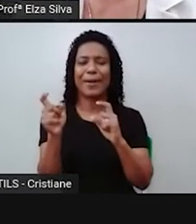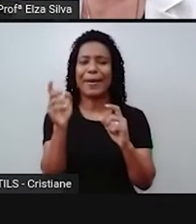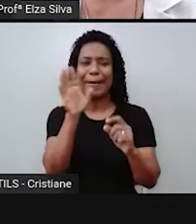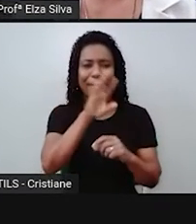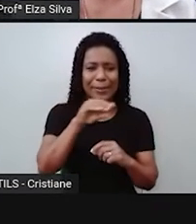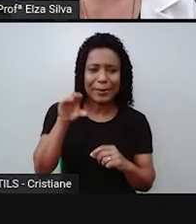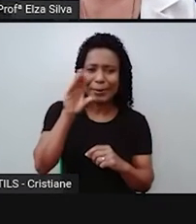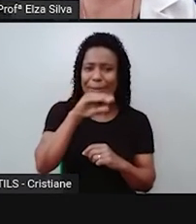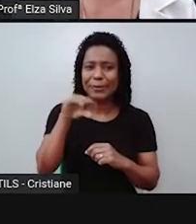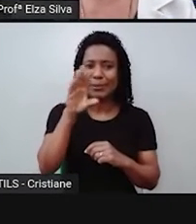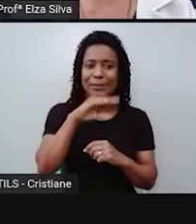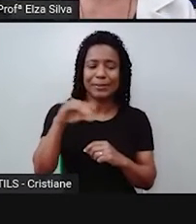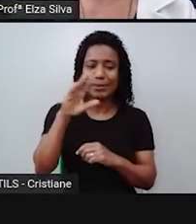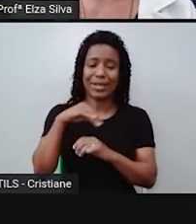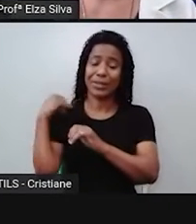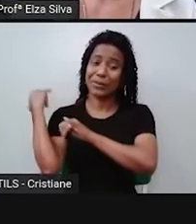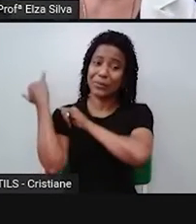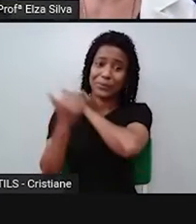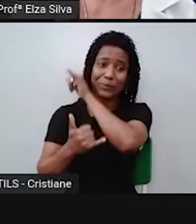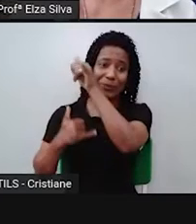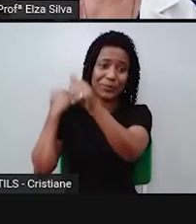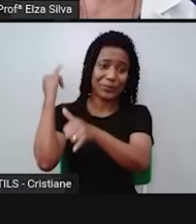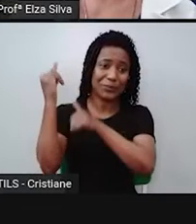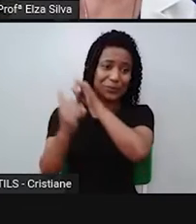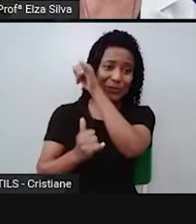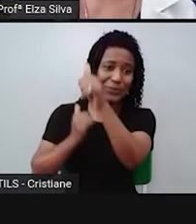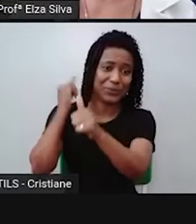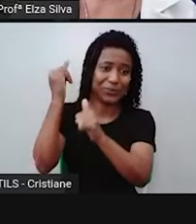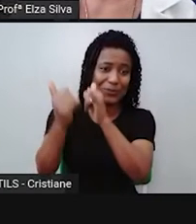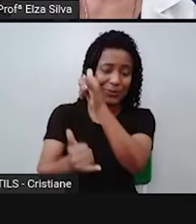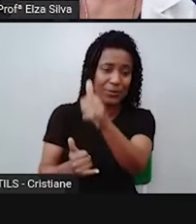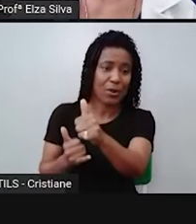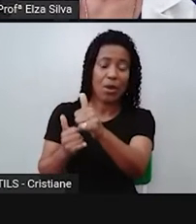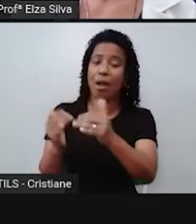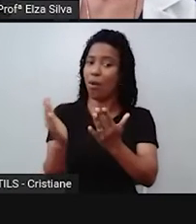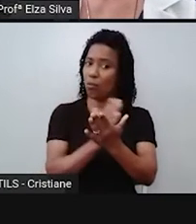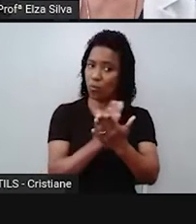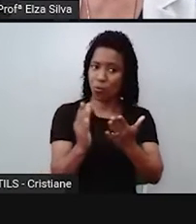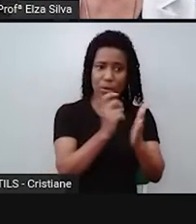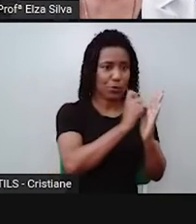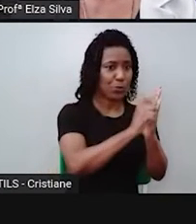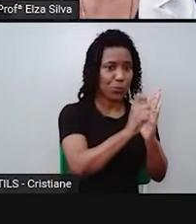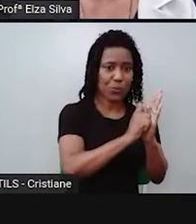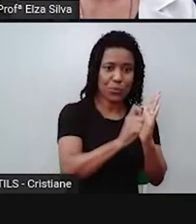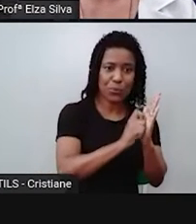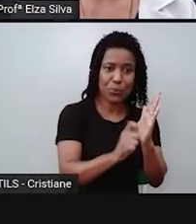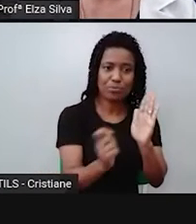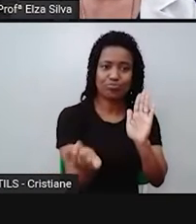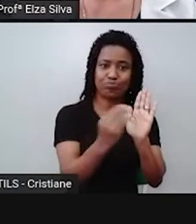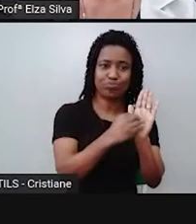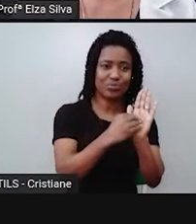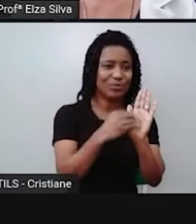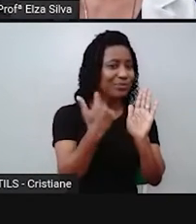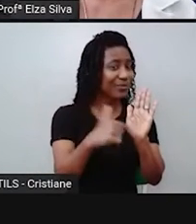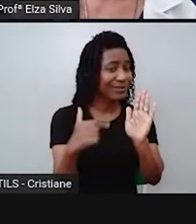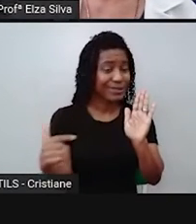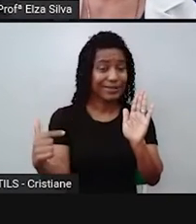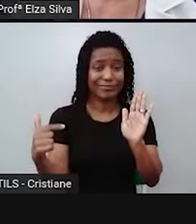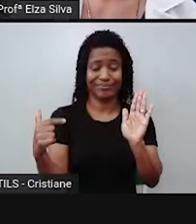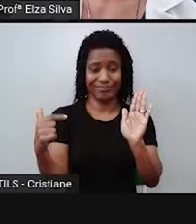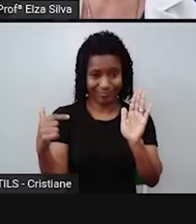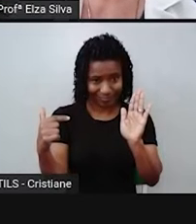muitas não foram registradas por escrito. Muitas se perderam no tempo. A história nos conta que